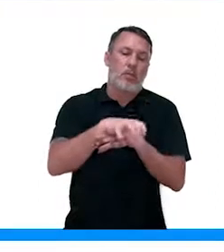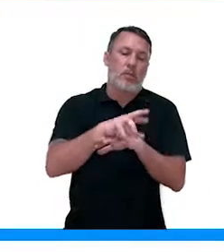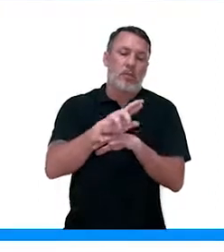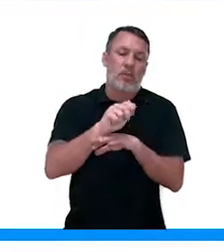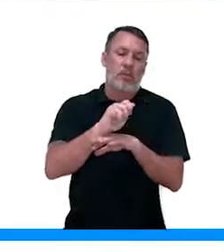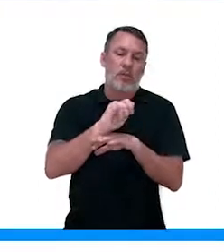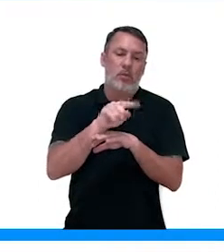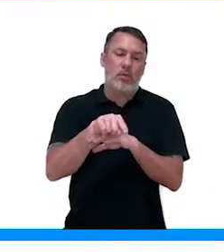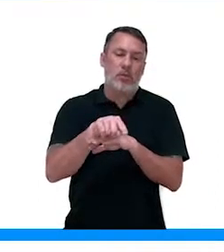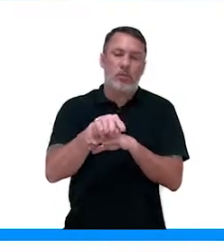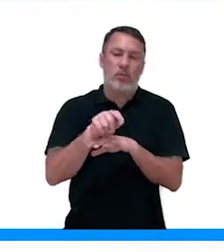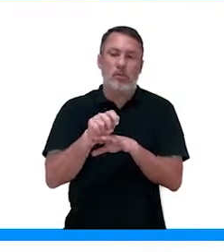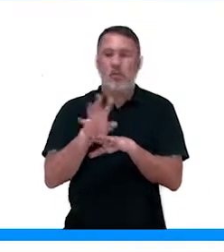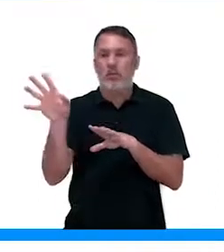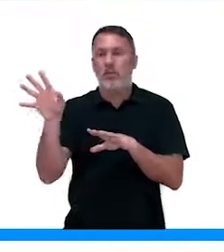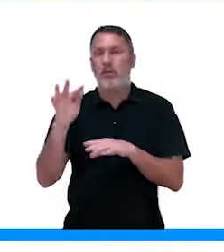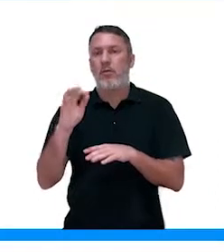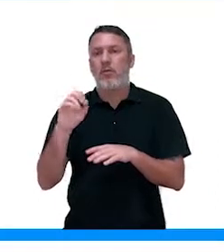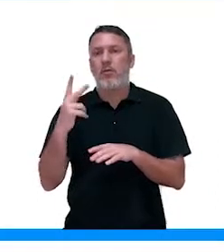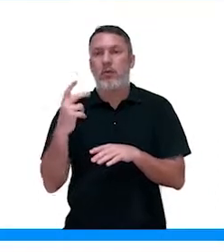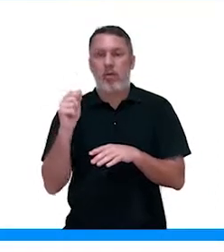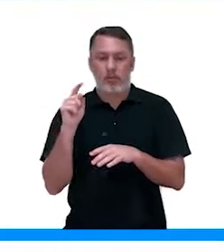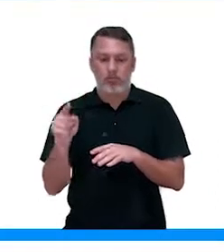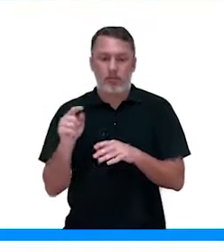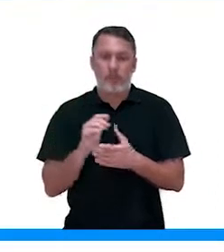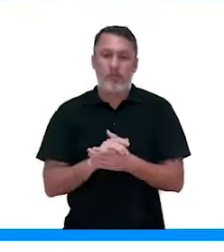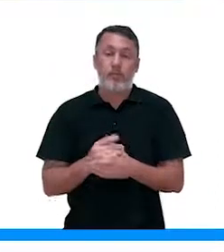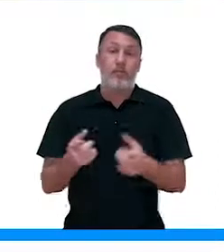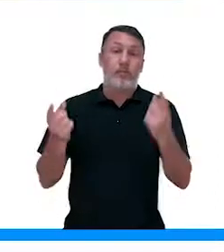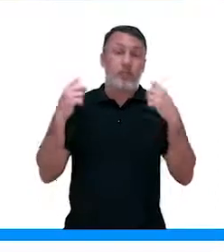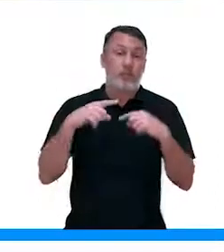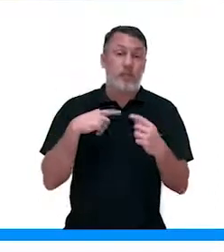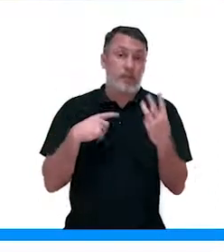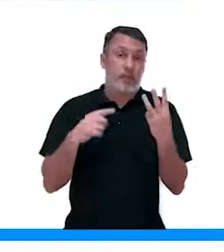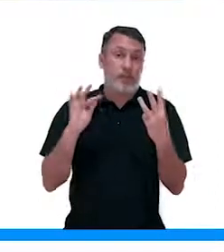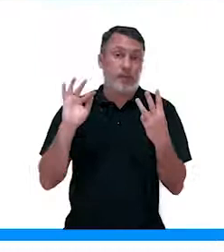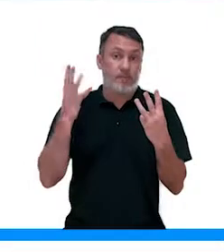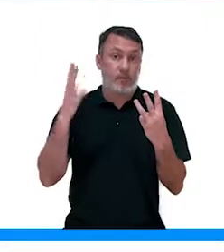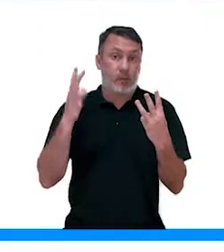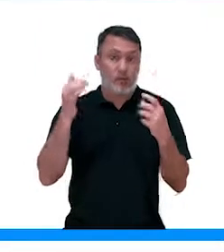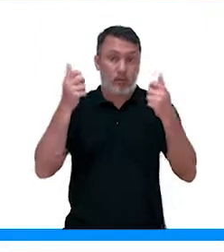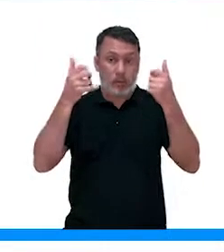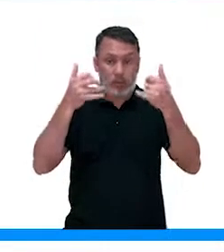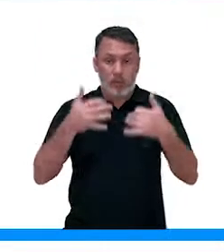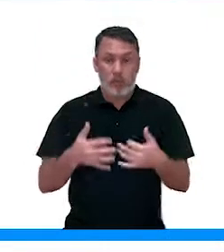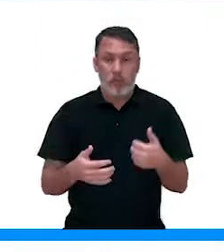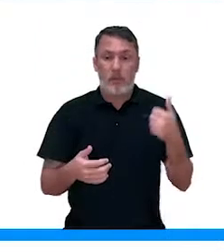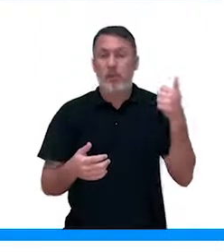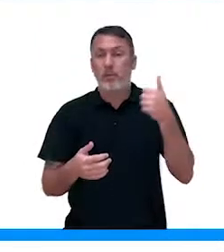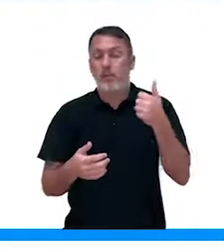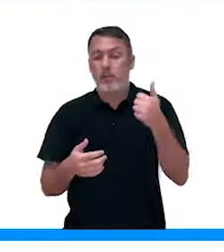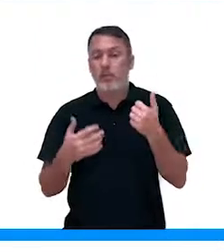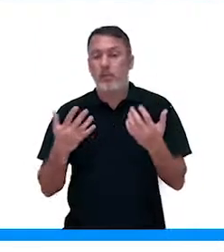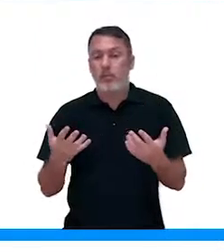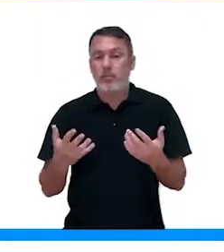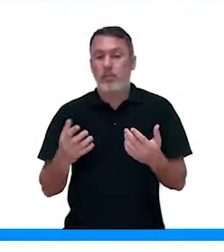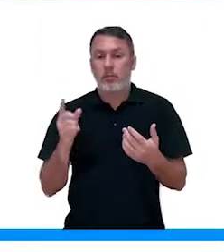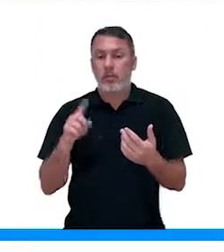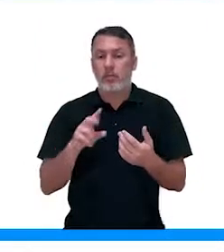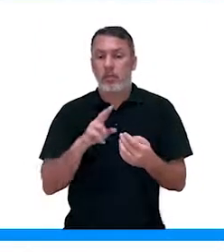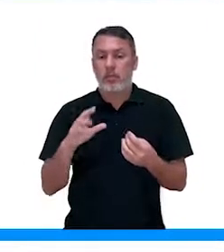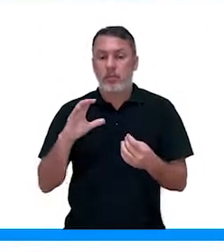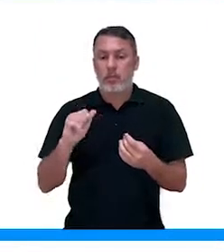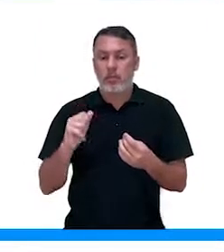raiz em direção às folhas pelo chilema. A gente tem aí três fenômenos para explicar isso. O primeiro